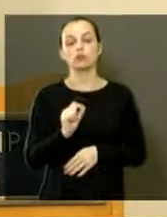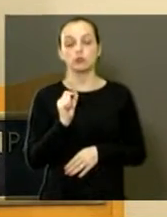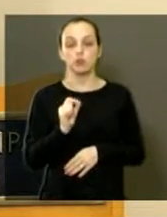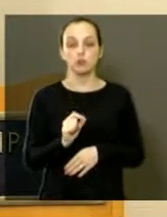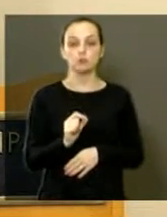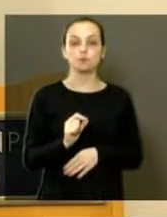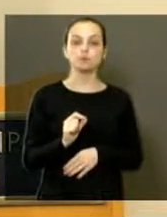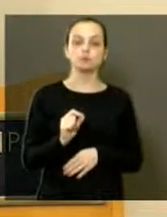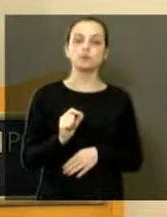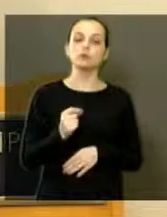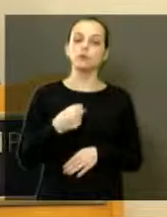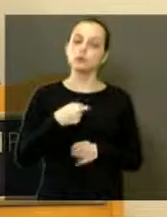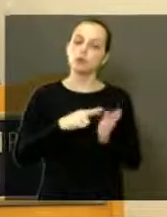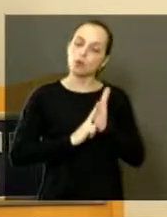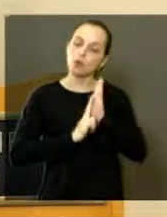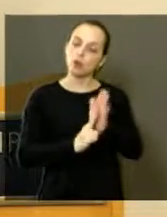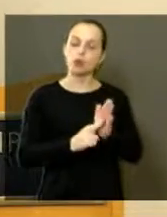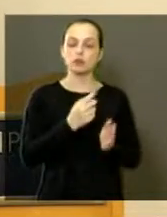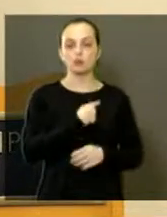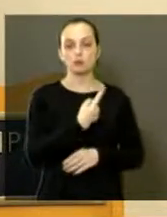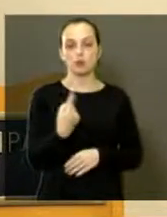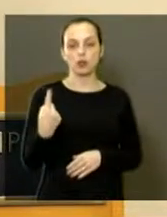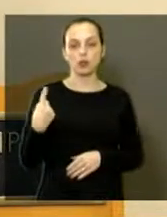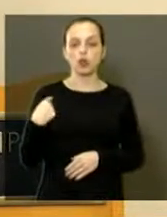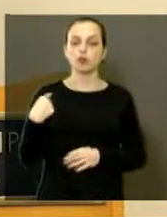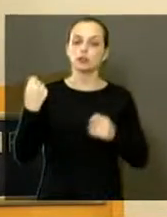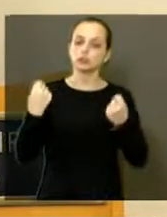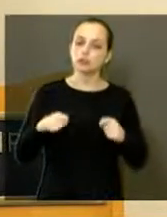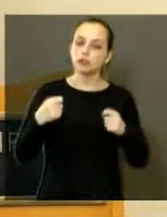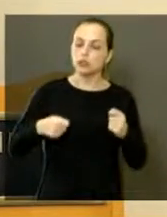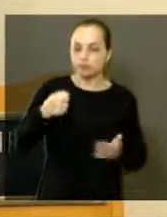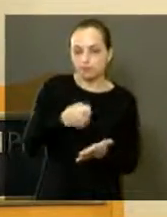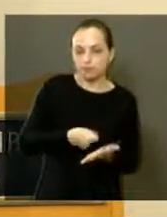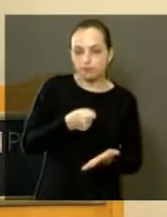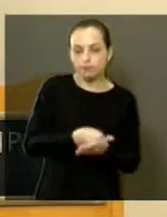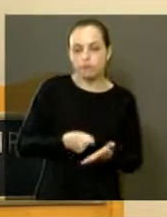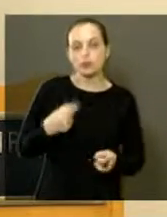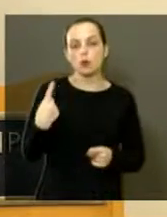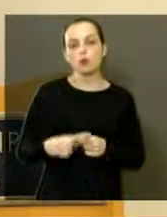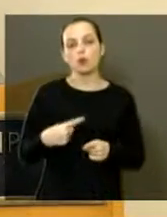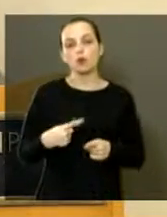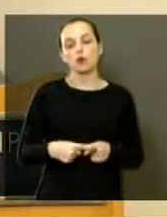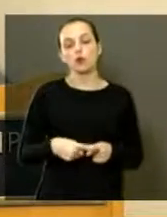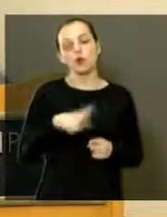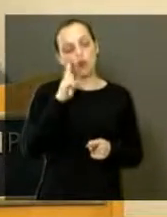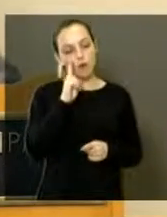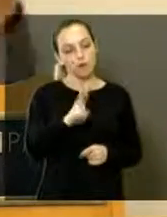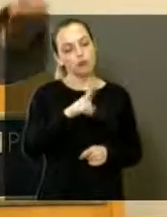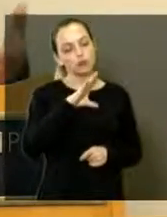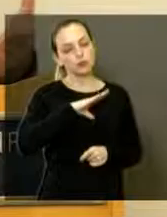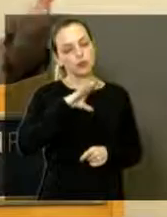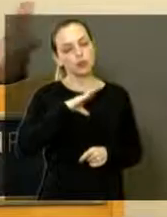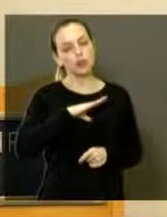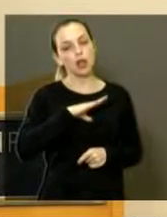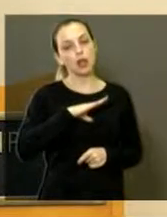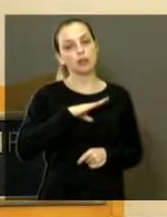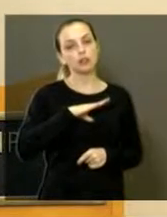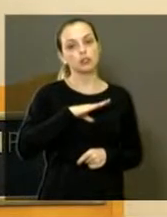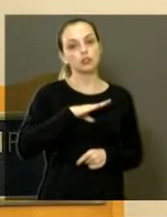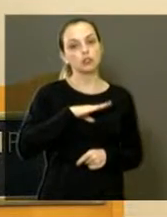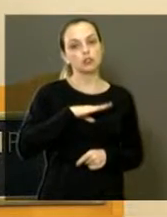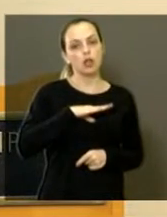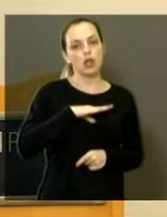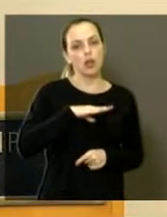isso é referência para nós. E nós temos que lutar. Porque eu vi cidade, como Ibitinga, brigando que não pode